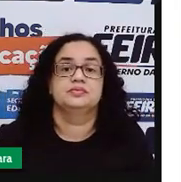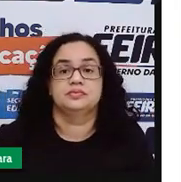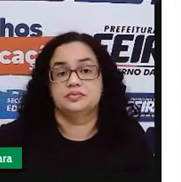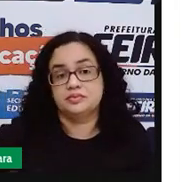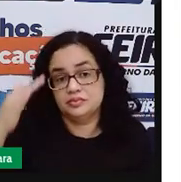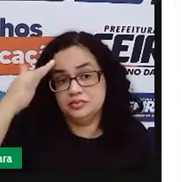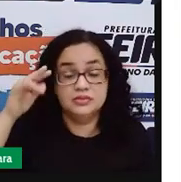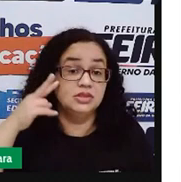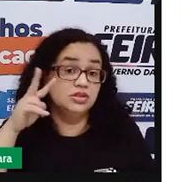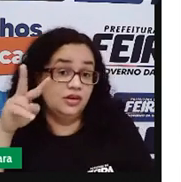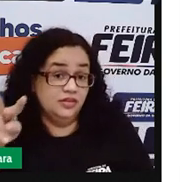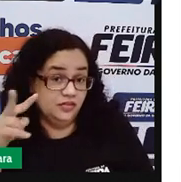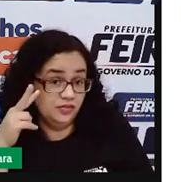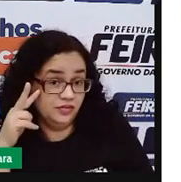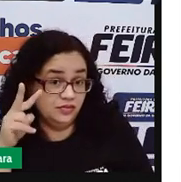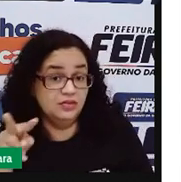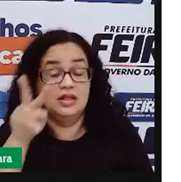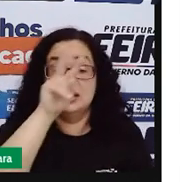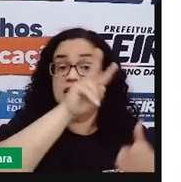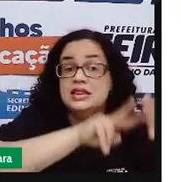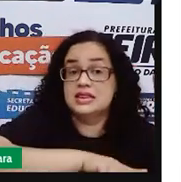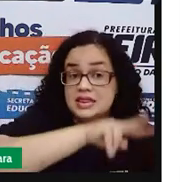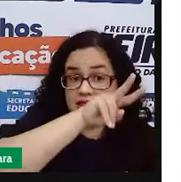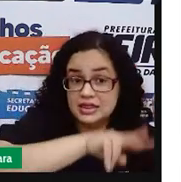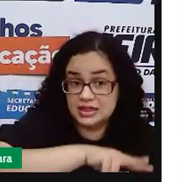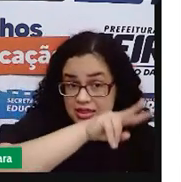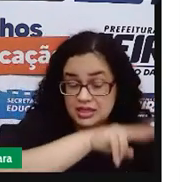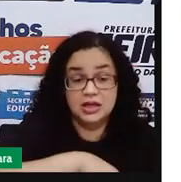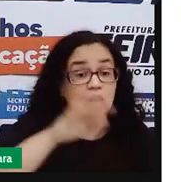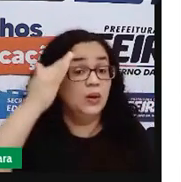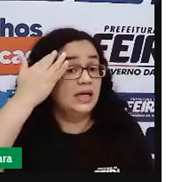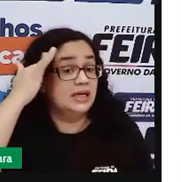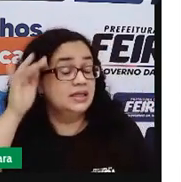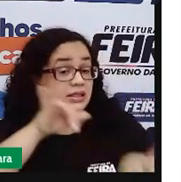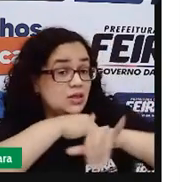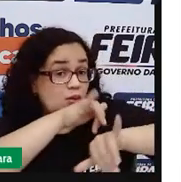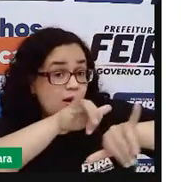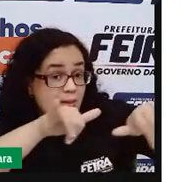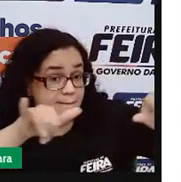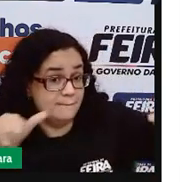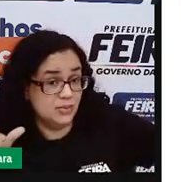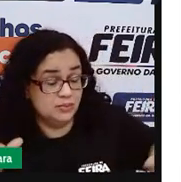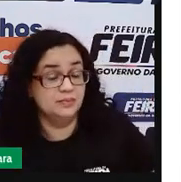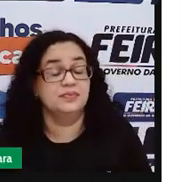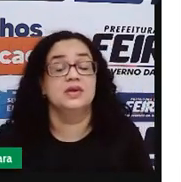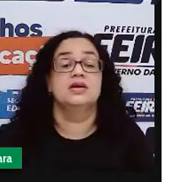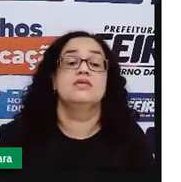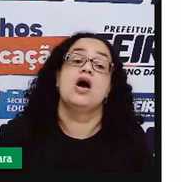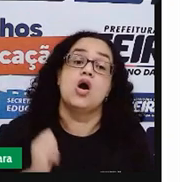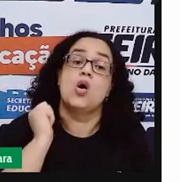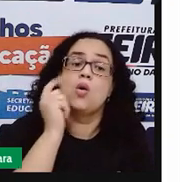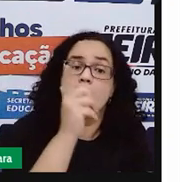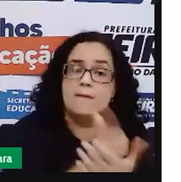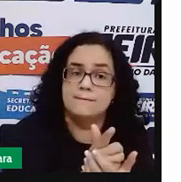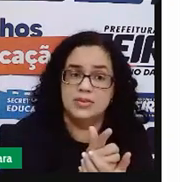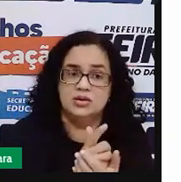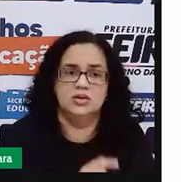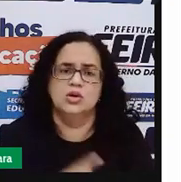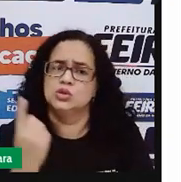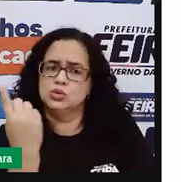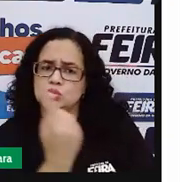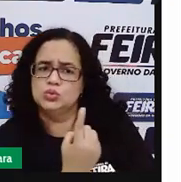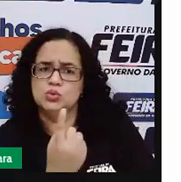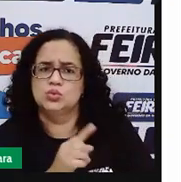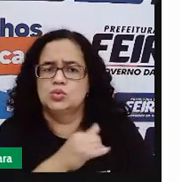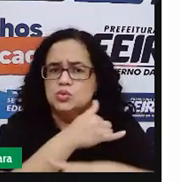que você viu e leu, entendeu a propaganda, quando a gente vai comprar, a gente não procura um